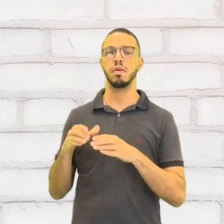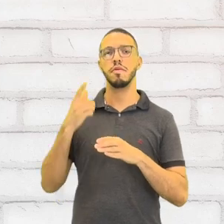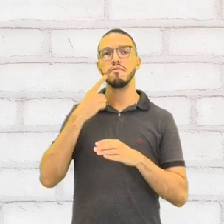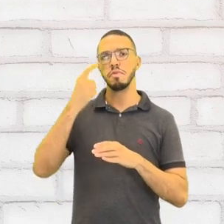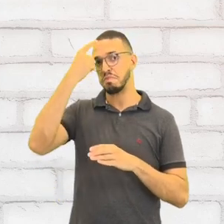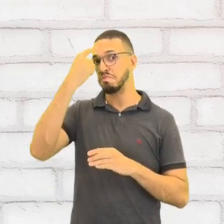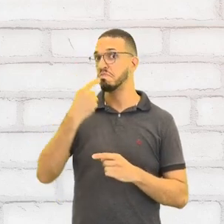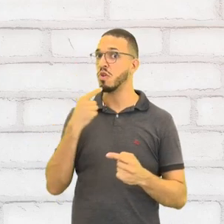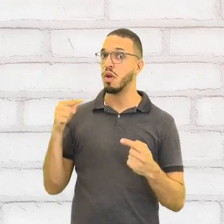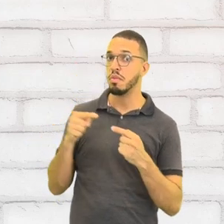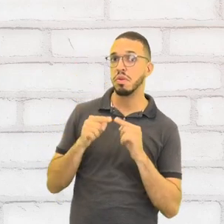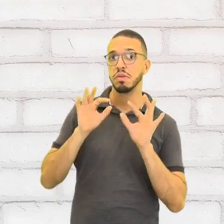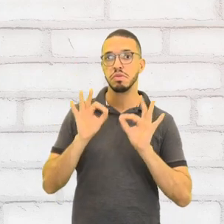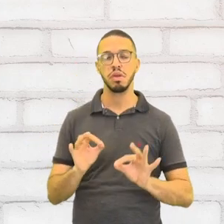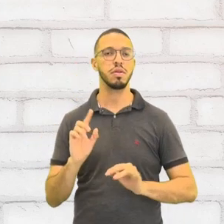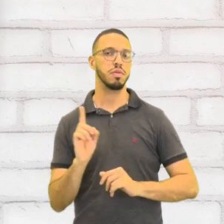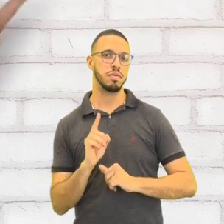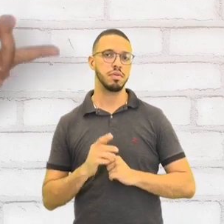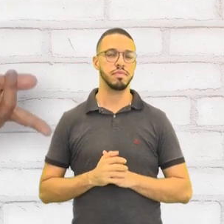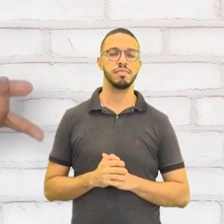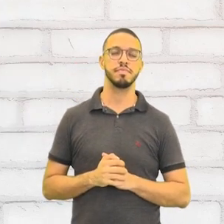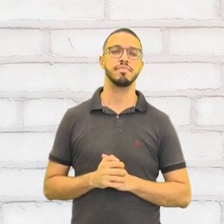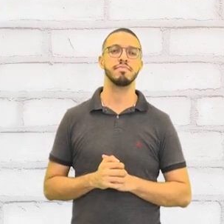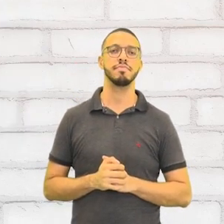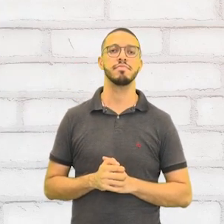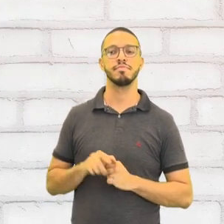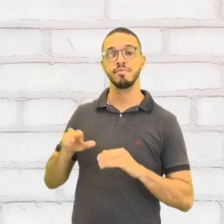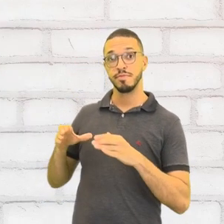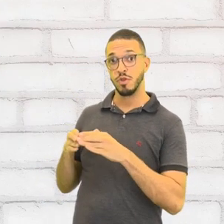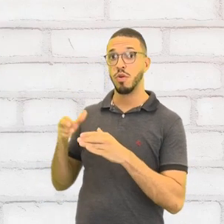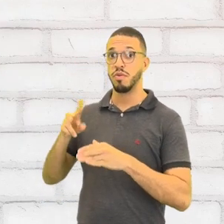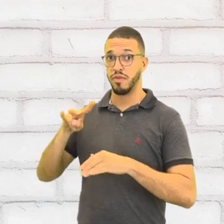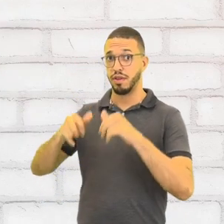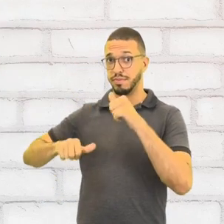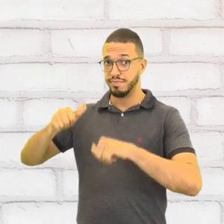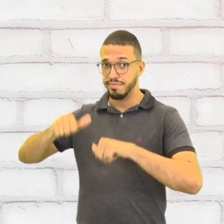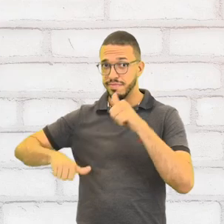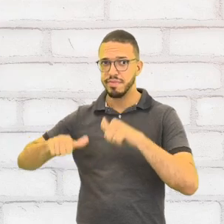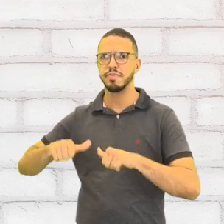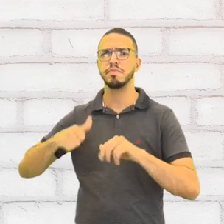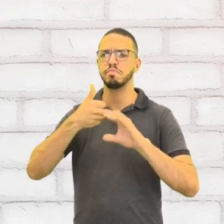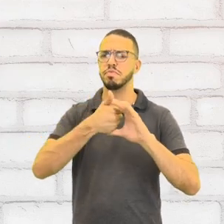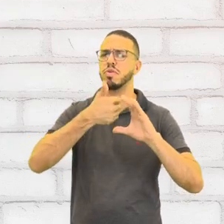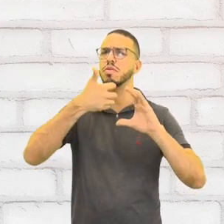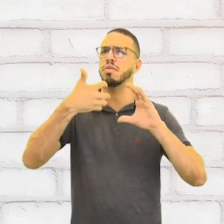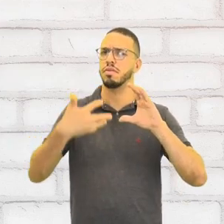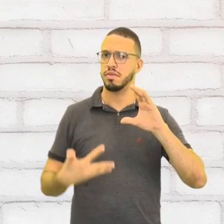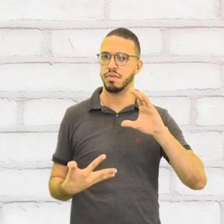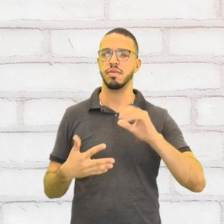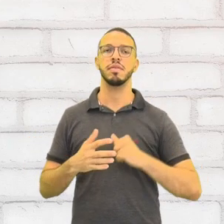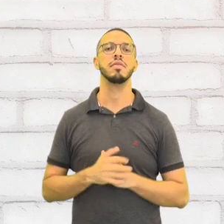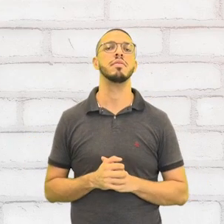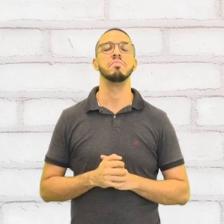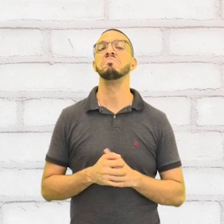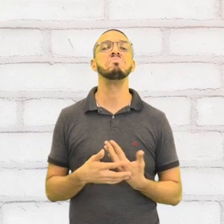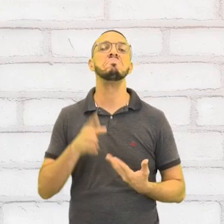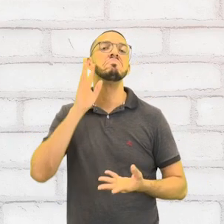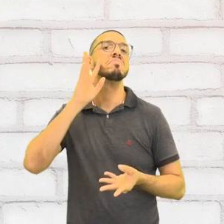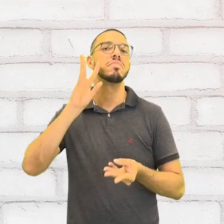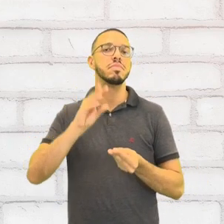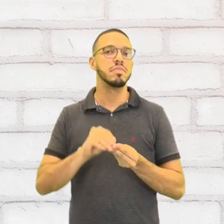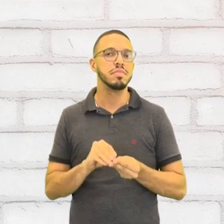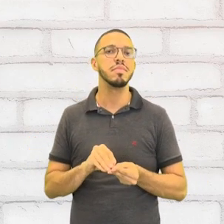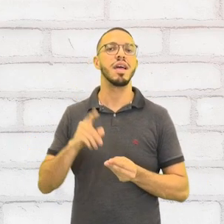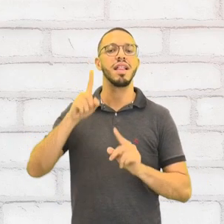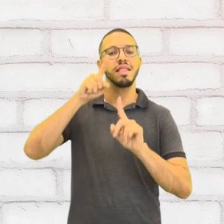Hetero-Identificação Étnico-Racial. Essa comissão vai analisar os aspectos fenotípicos, ou